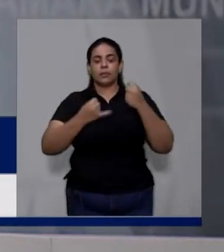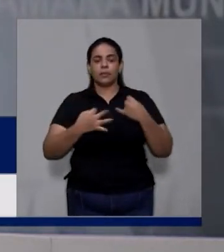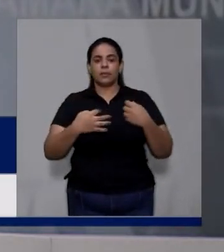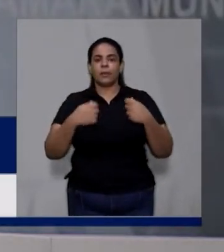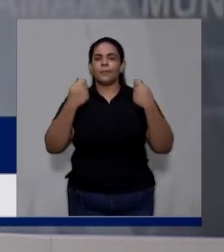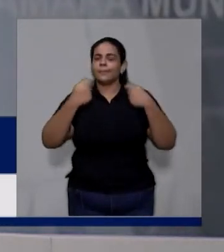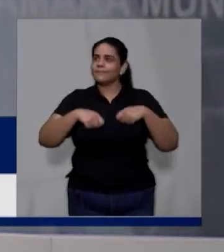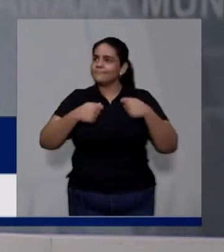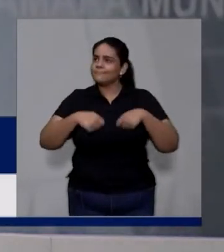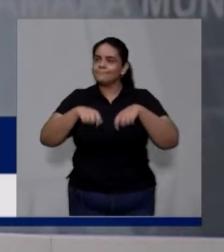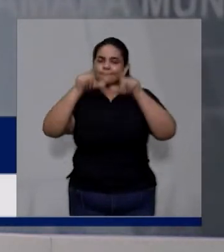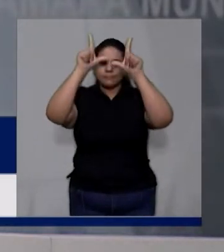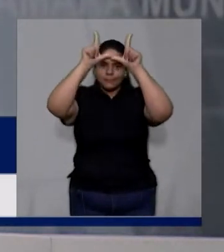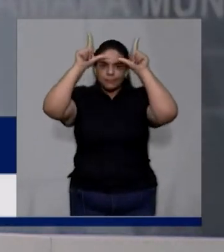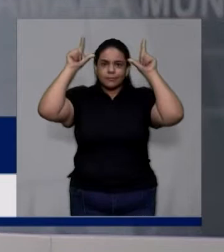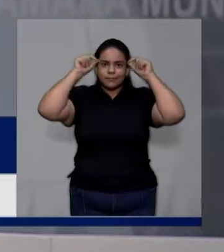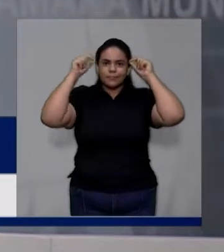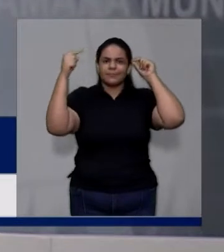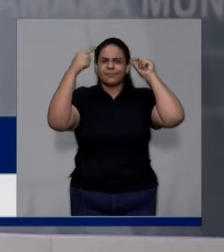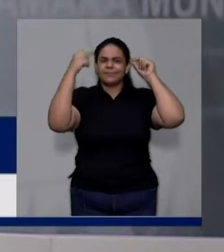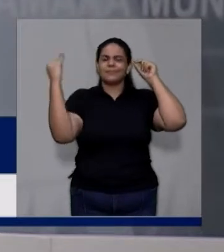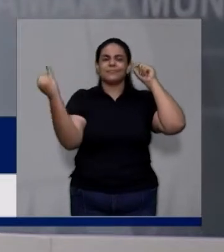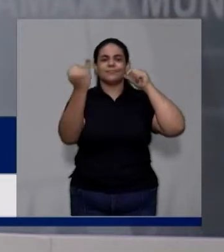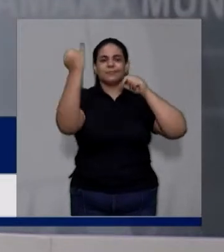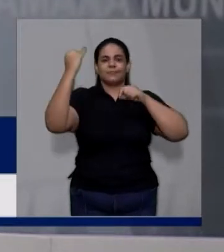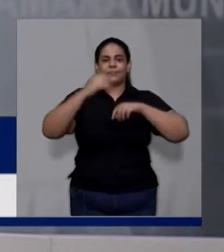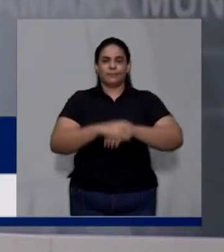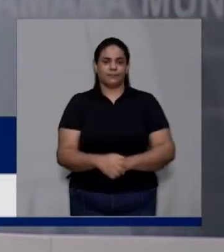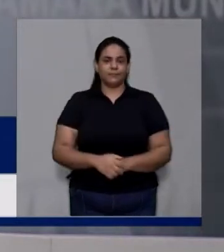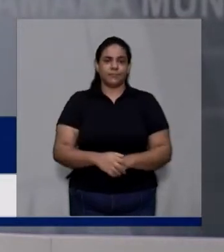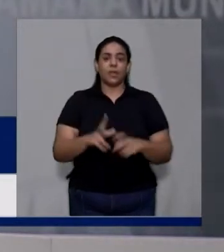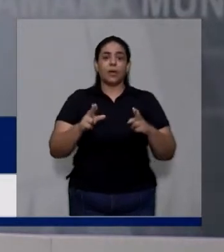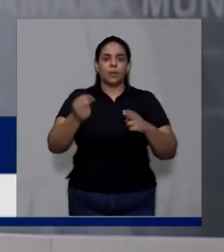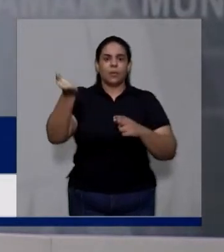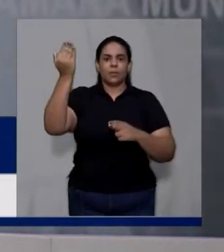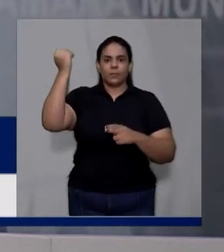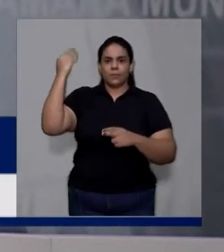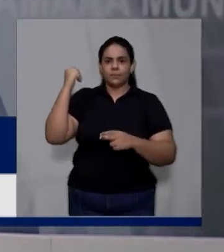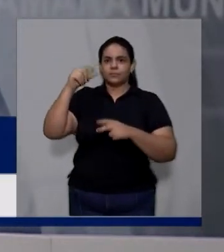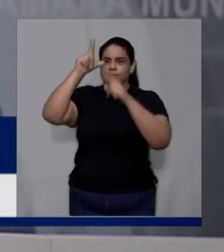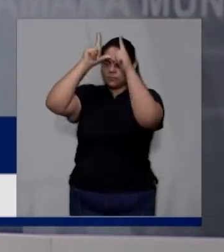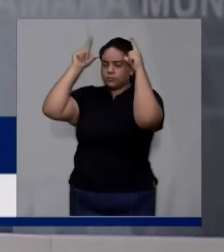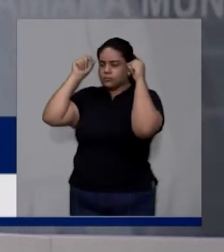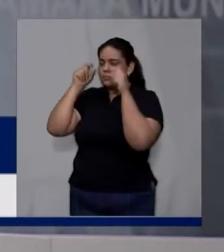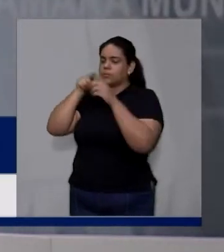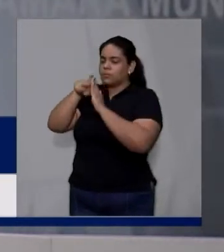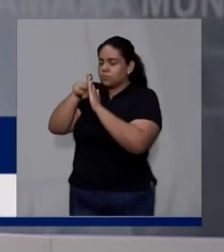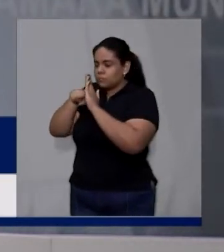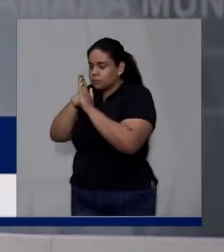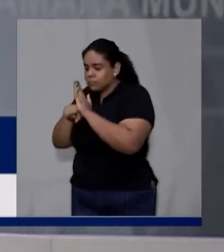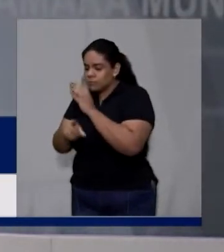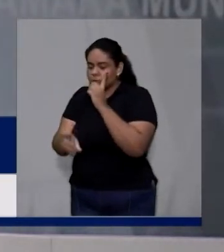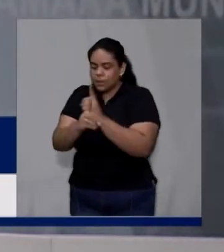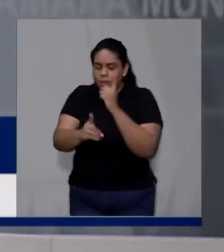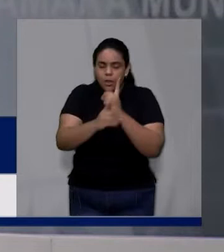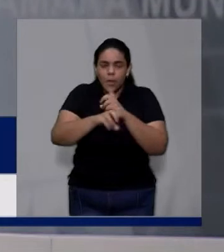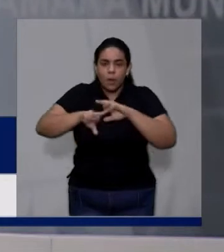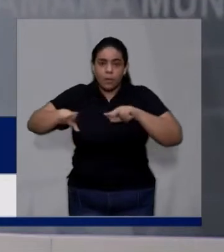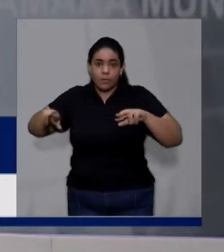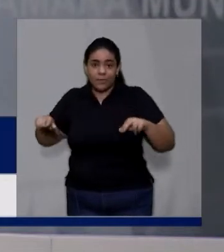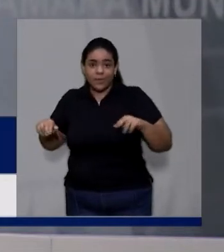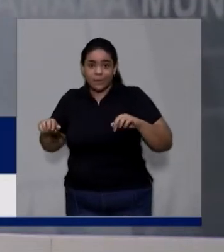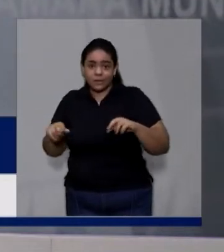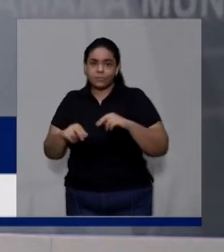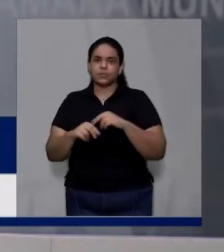da enfermagem. E como no passado muitas descobertas foram feitas por enfermeiros, como a fototerapia, o carro de